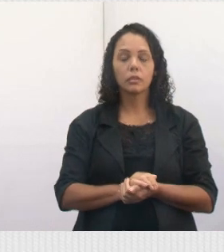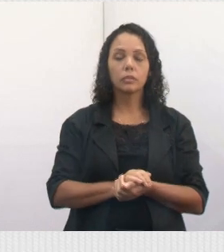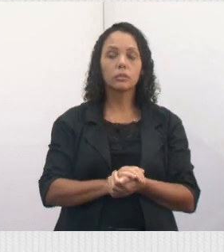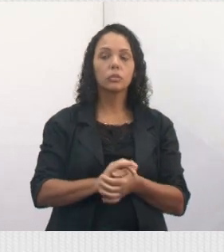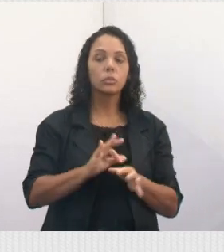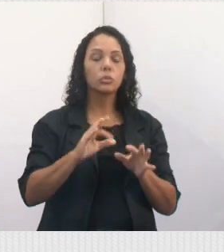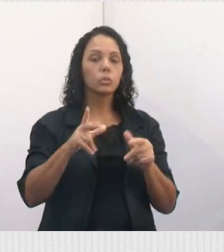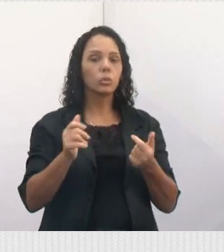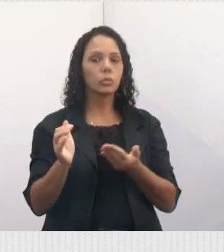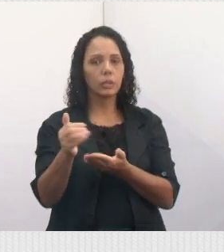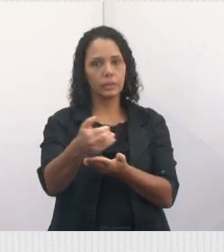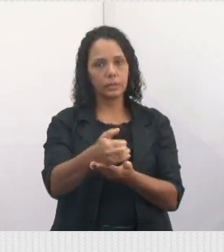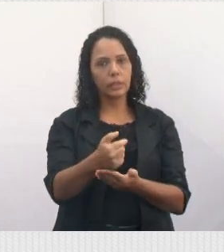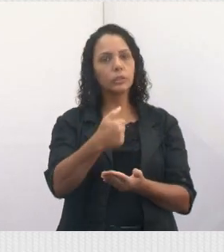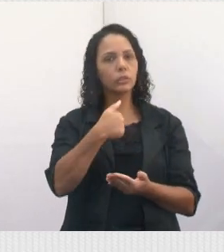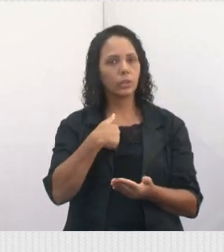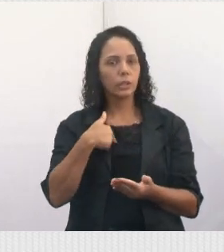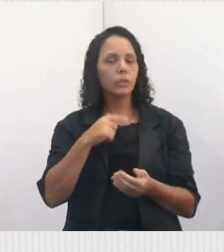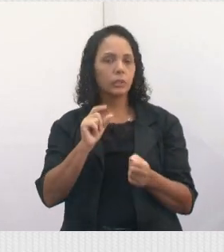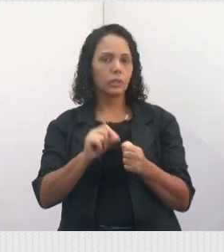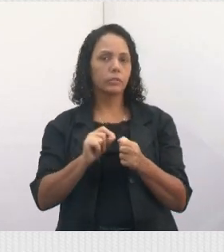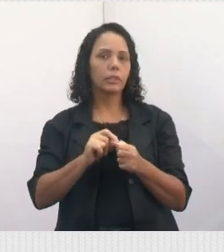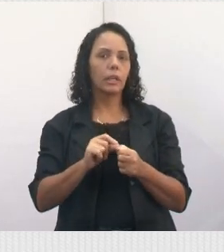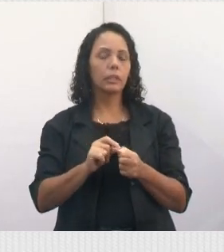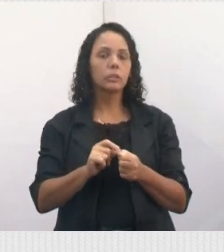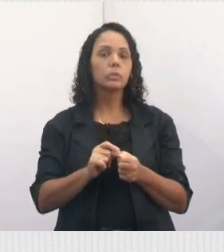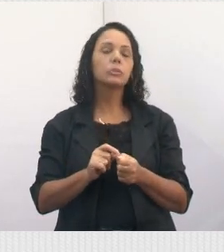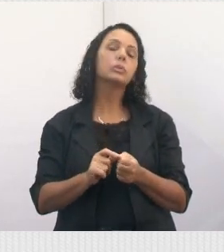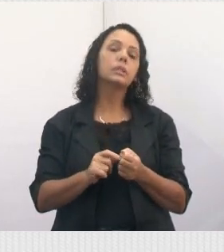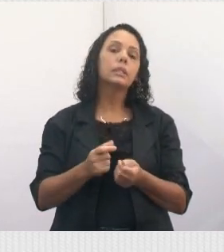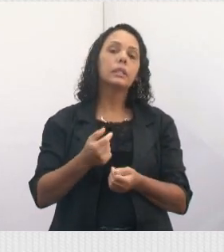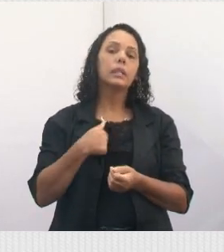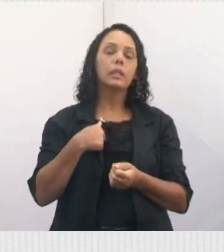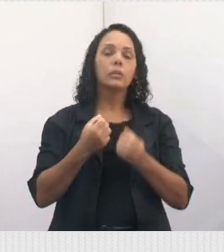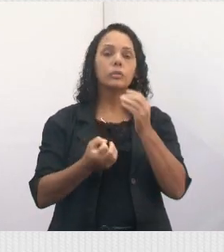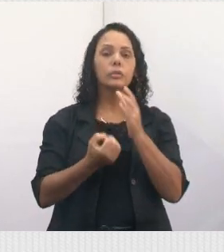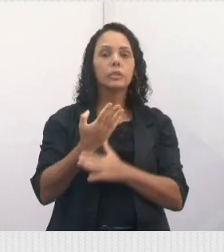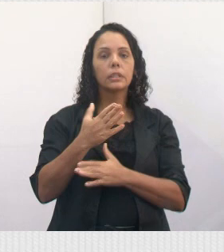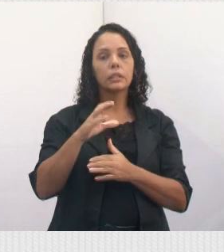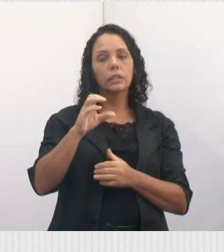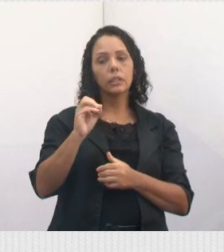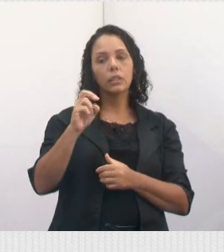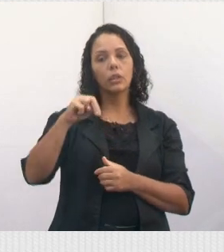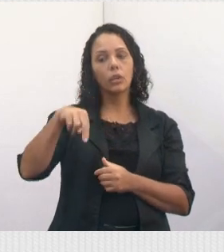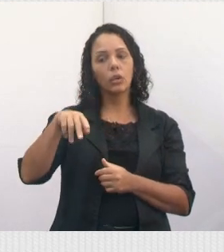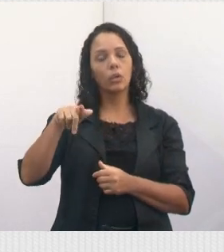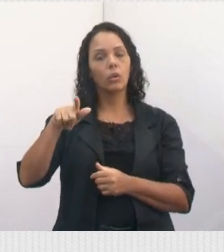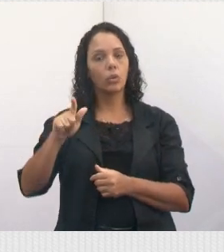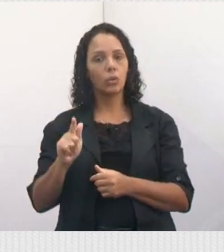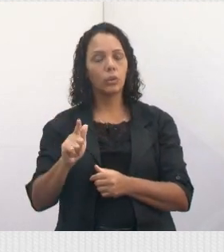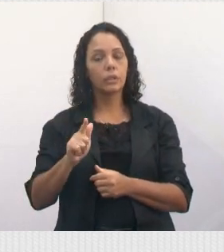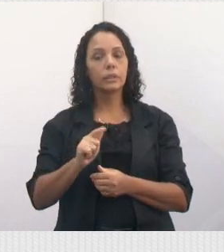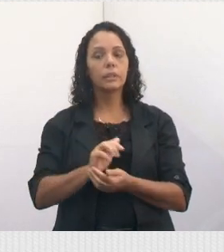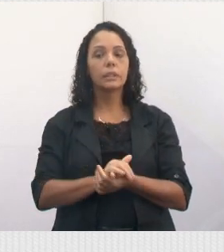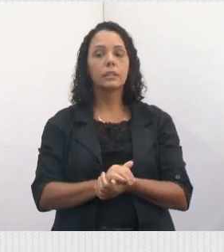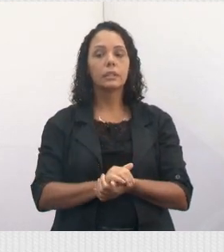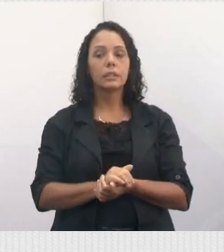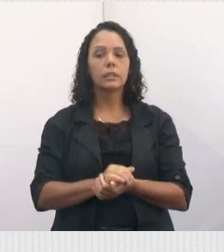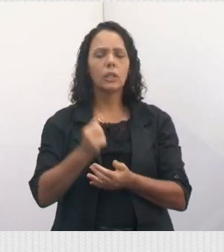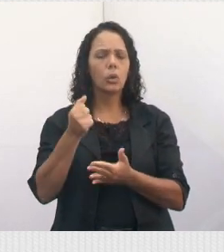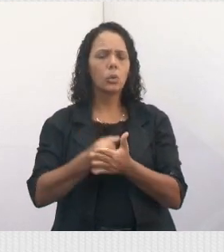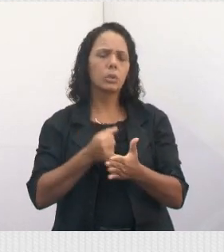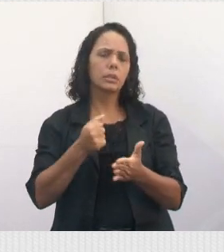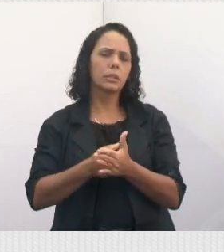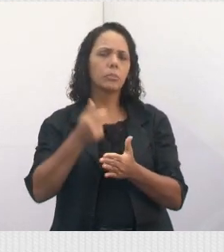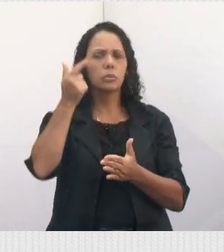faço, porque eu sou voluntária da ONG Patas Amizade, uma ONG que eu fundei em 2003. E a gente tem uma luta aí muito grande para poder arrecadar